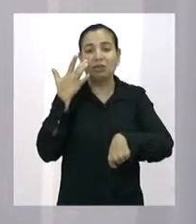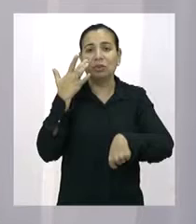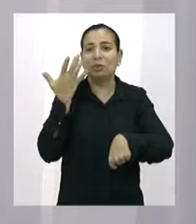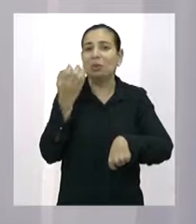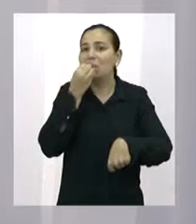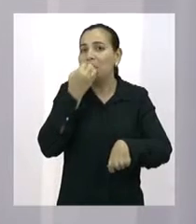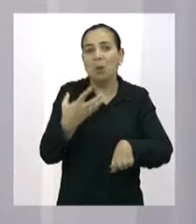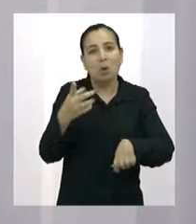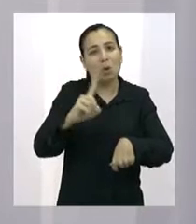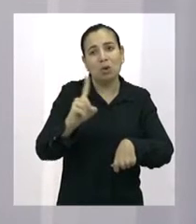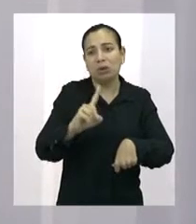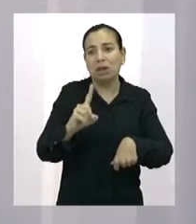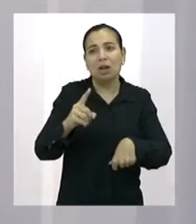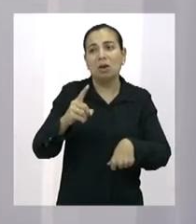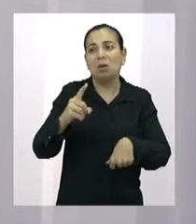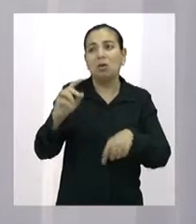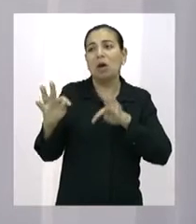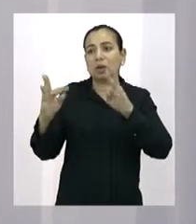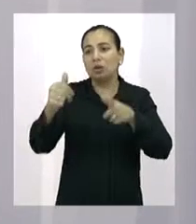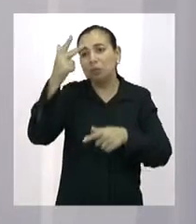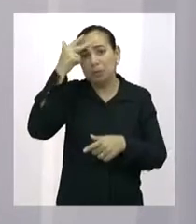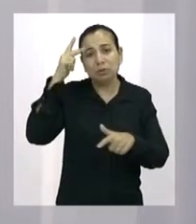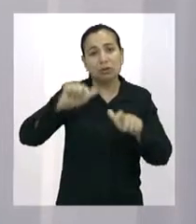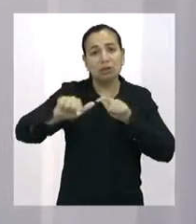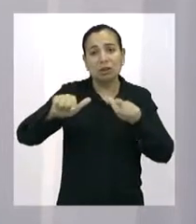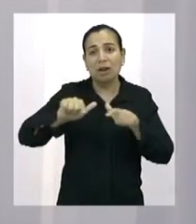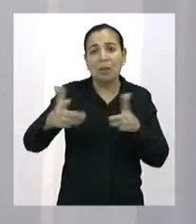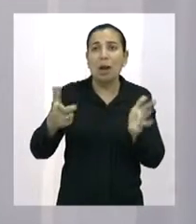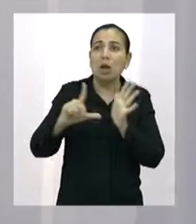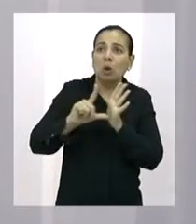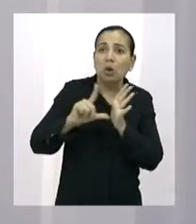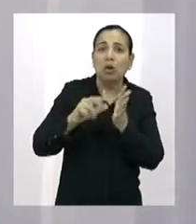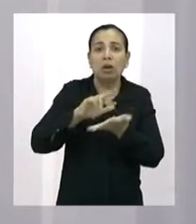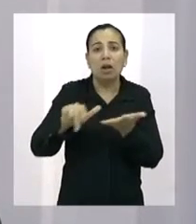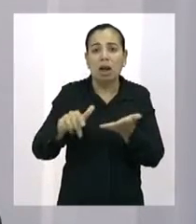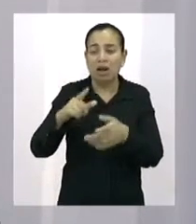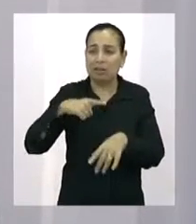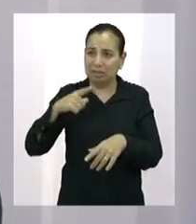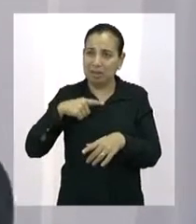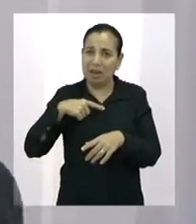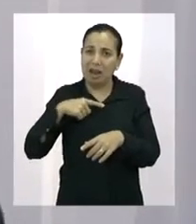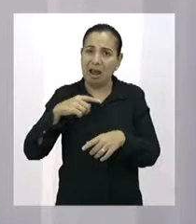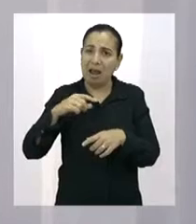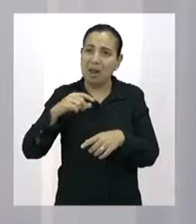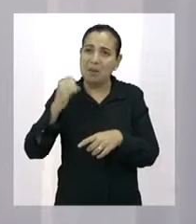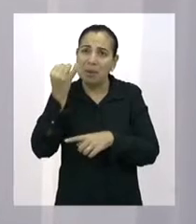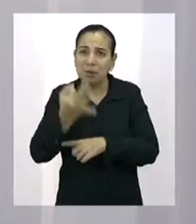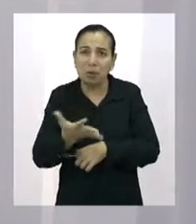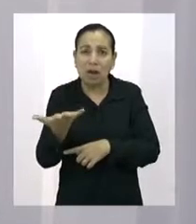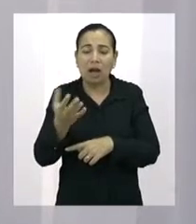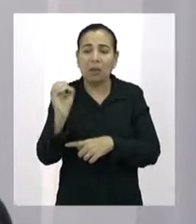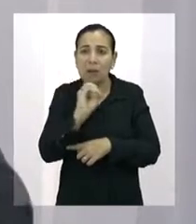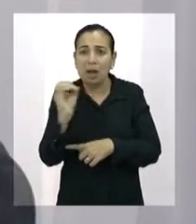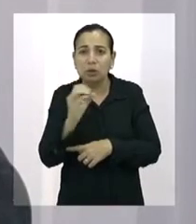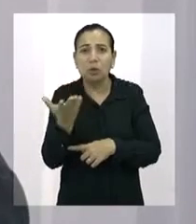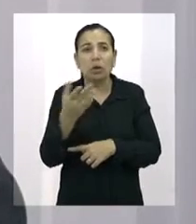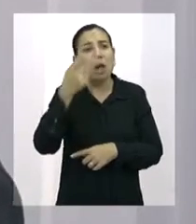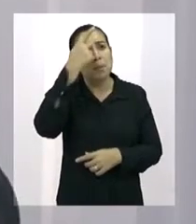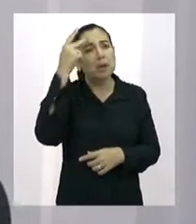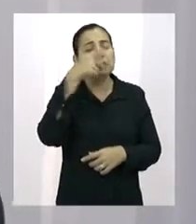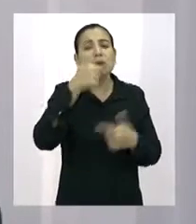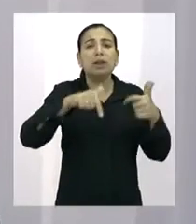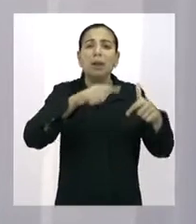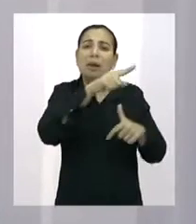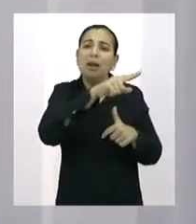nós não temos segurança nessa cidade. E aí? Por exemplo, as pessoas que trabalham no shopping, elas